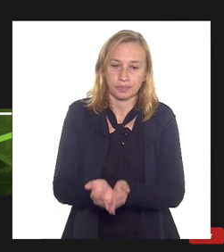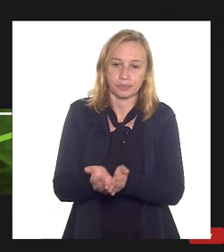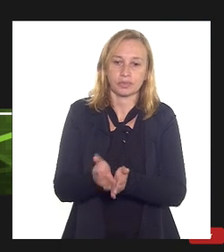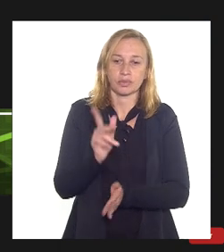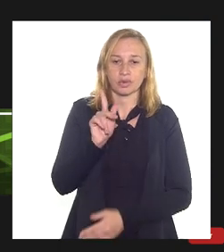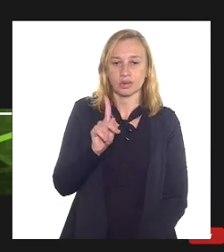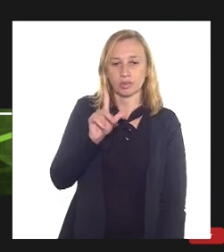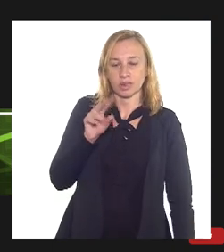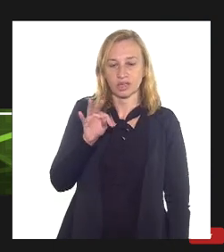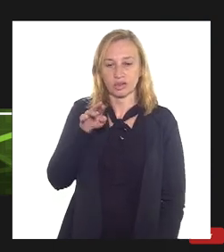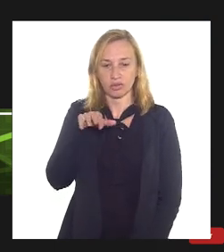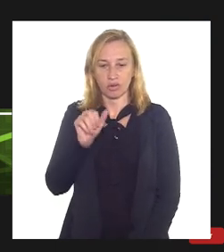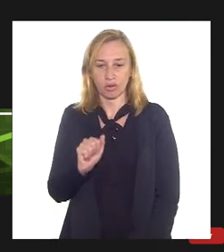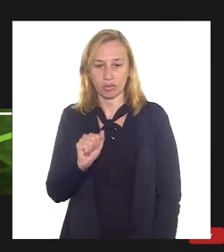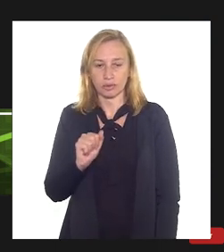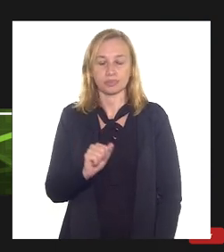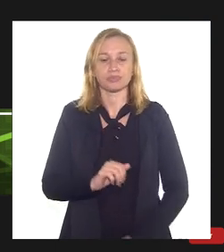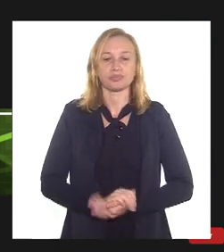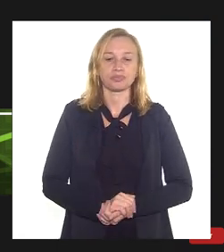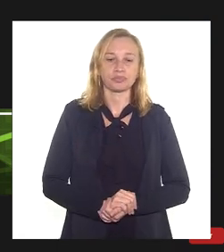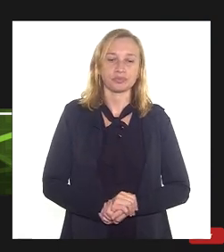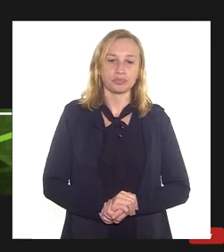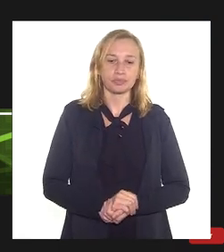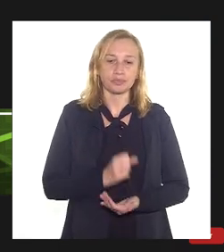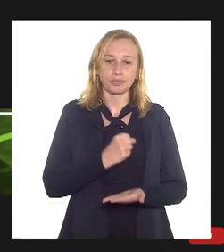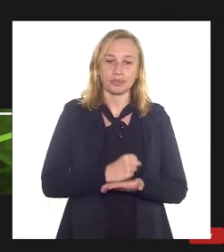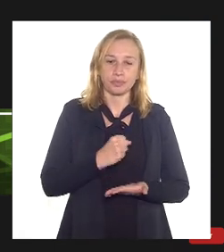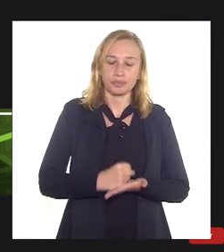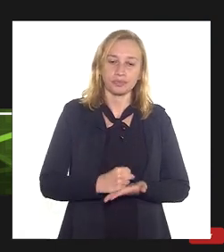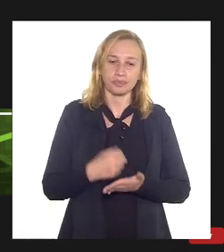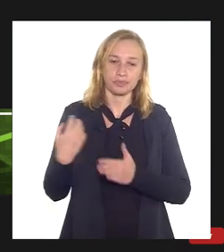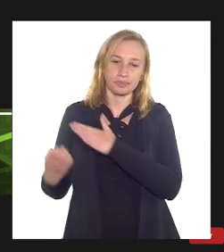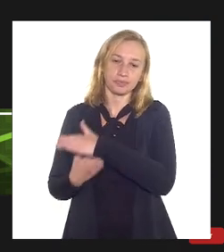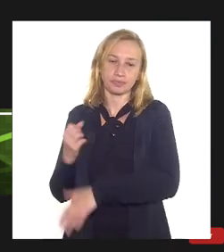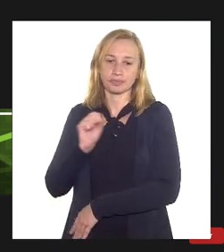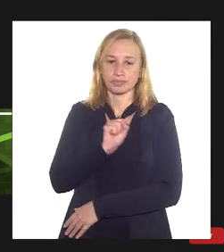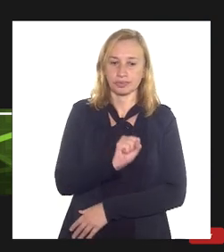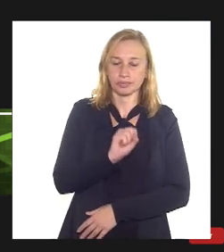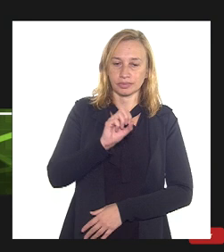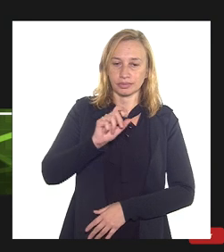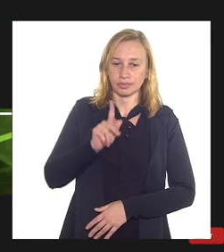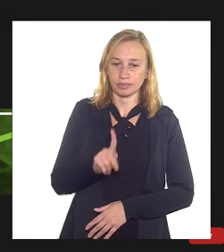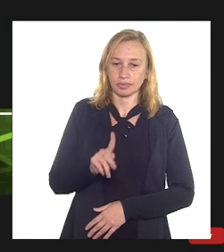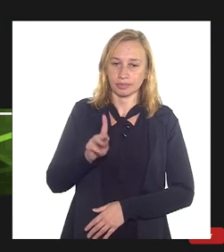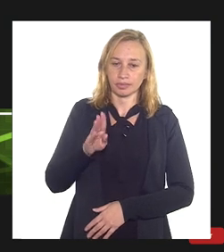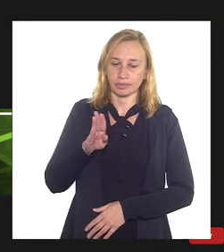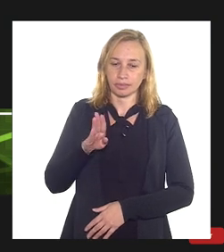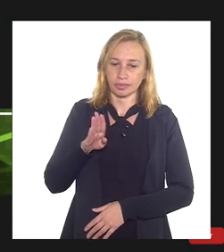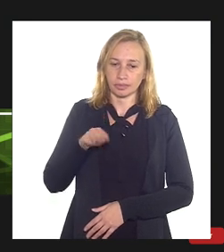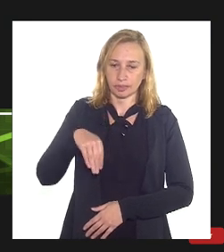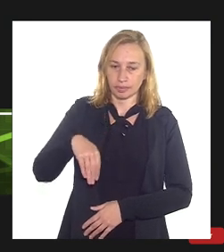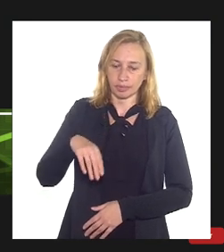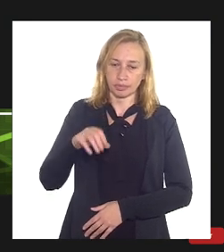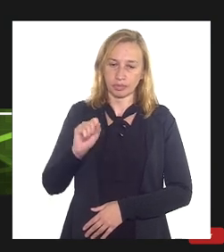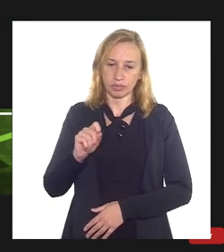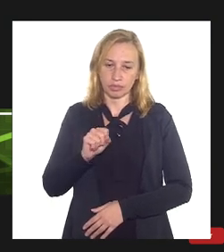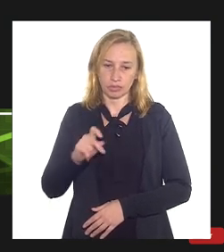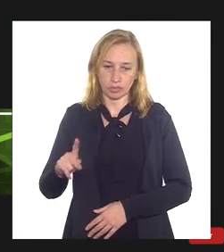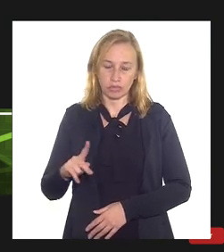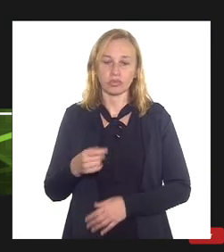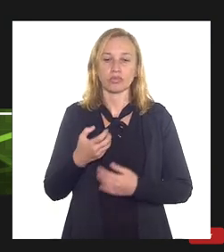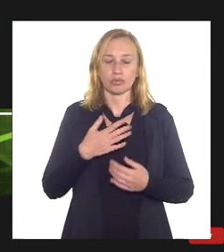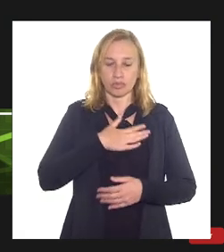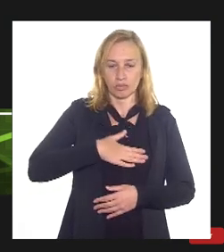e navios sonda, com contratos com a empresa SBM Offshore. Gostaríamos, então, que o senhor